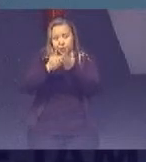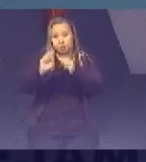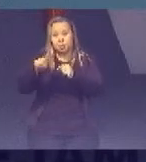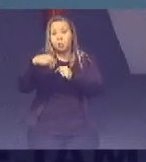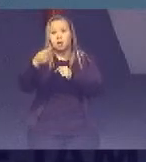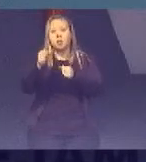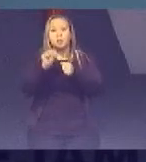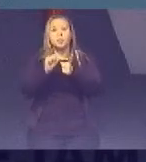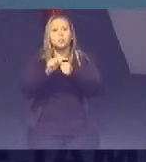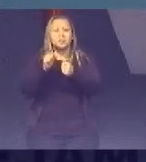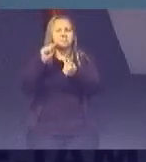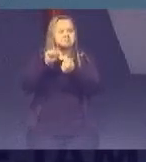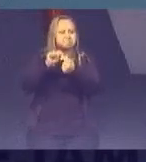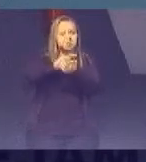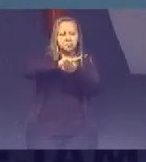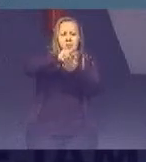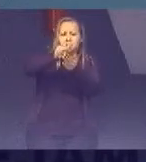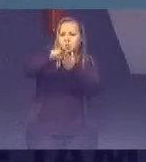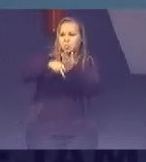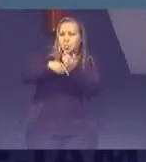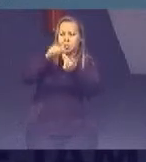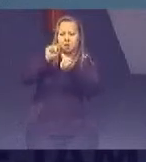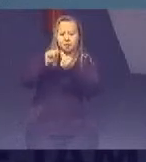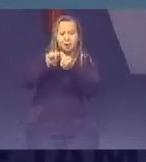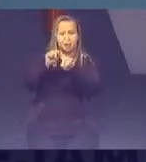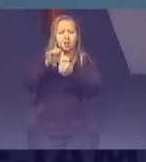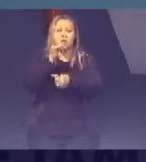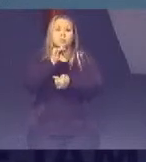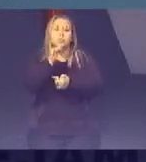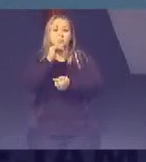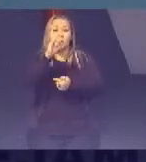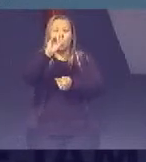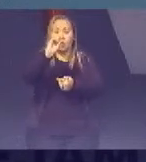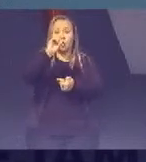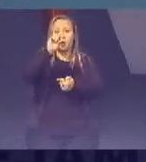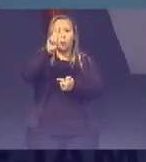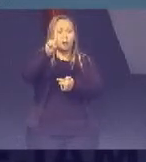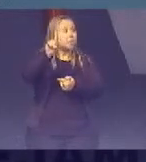Para várias metas Aqui eu trago Um exemplo Do ODS2